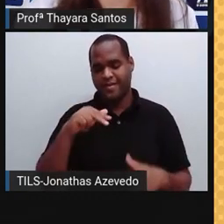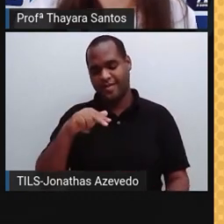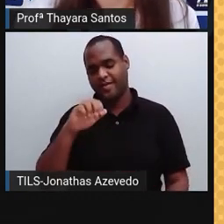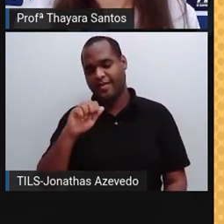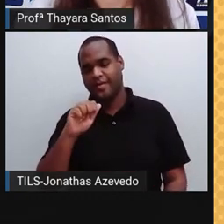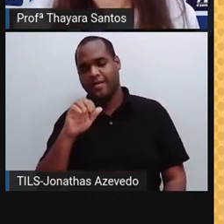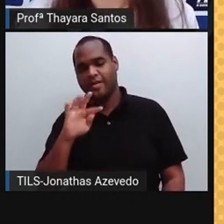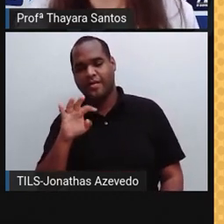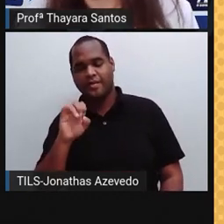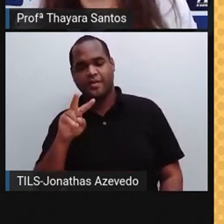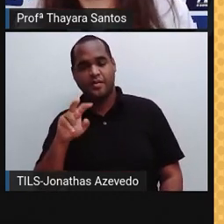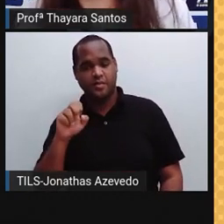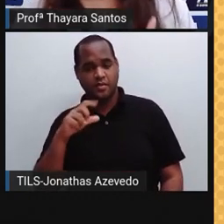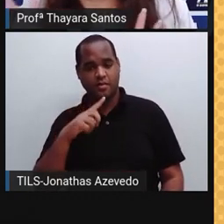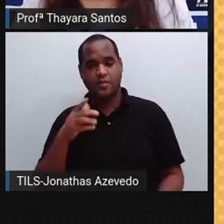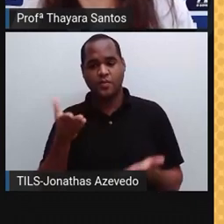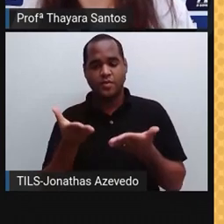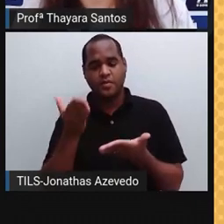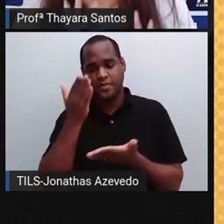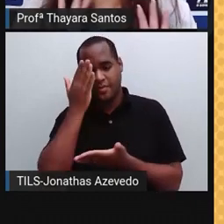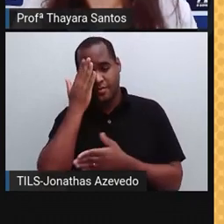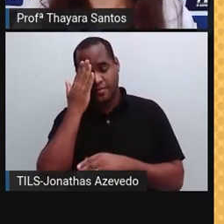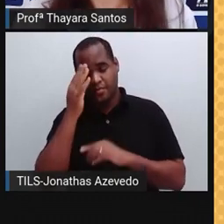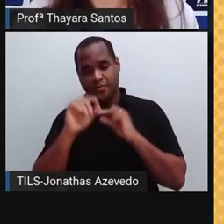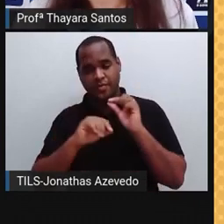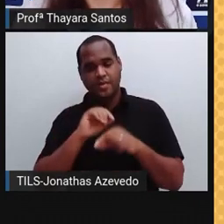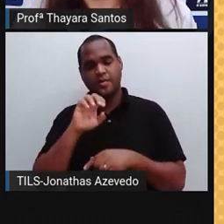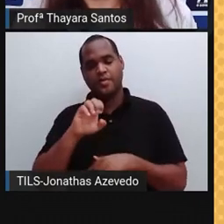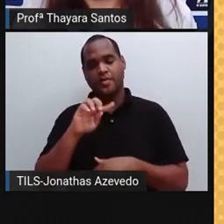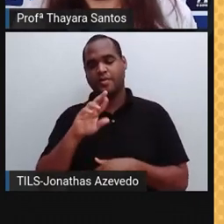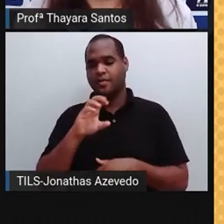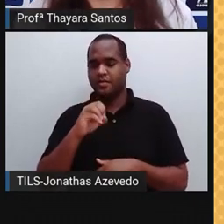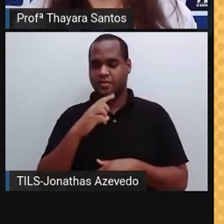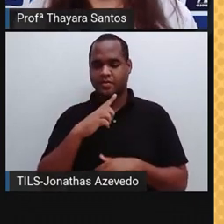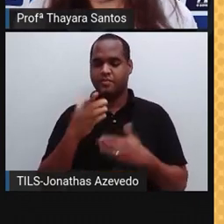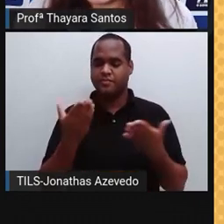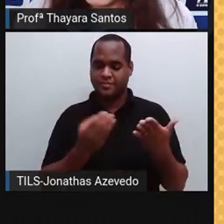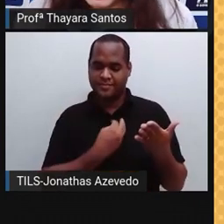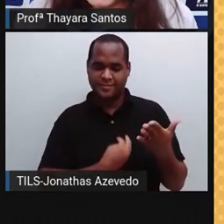partículas são os elétrons. Não estão aí nesse lugar, mas eles existem.